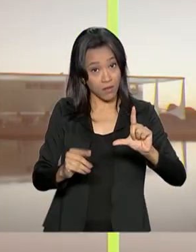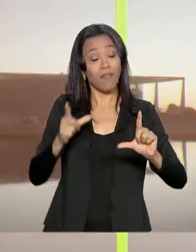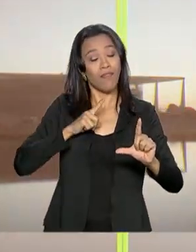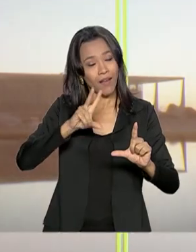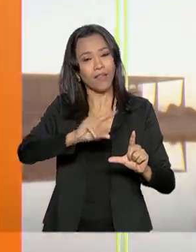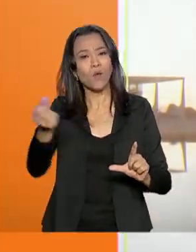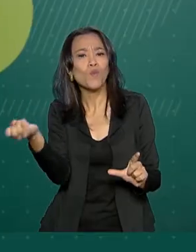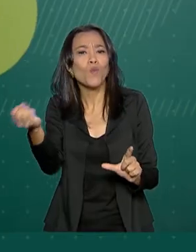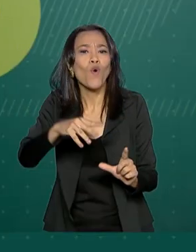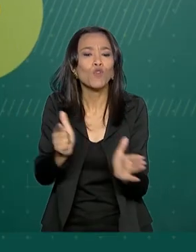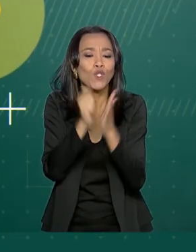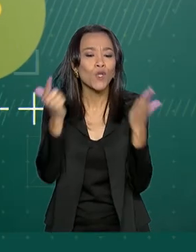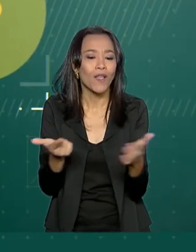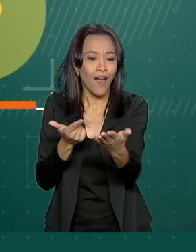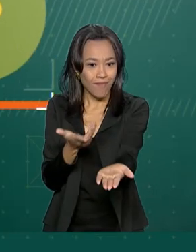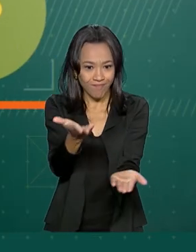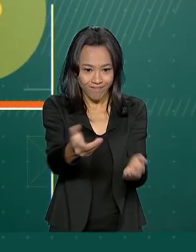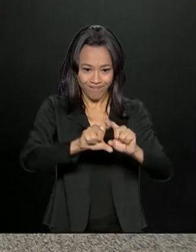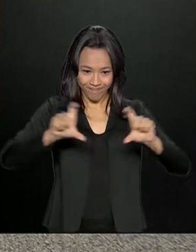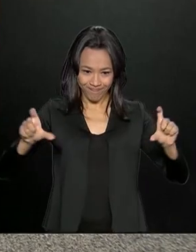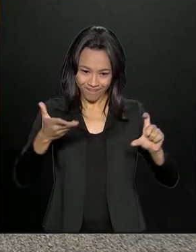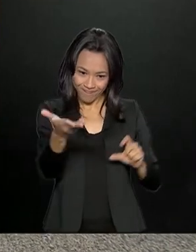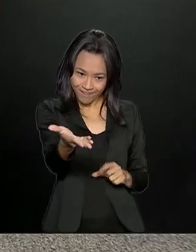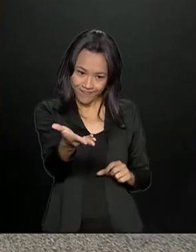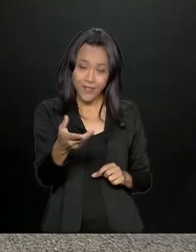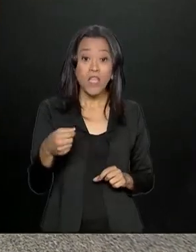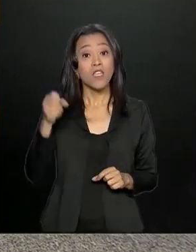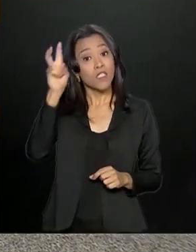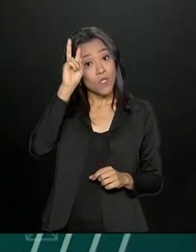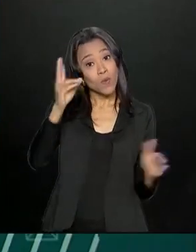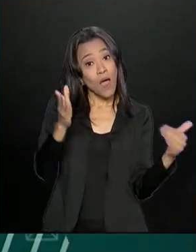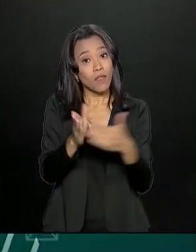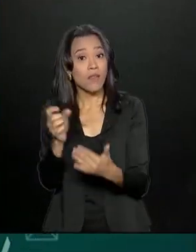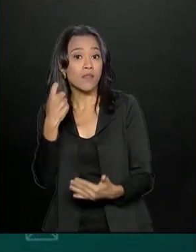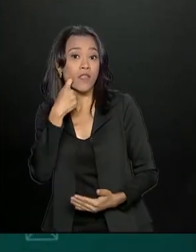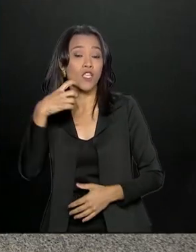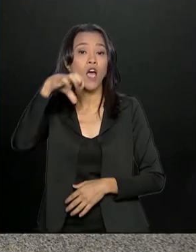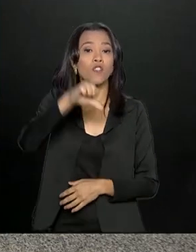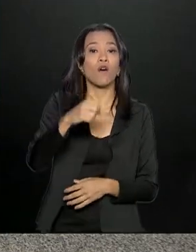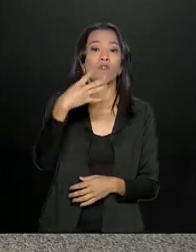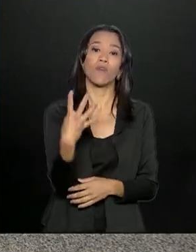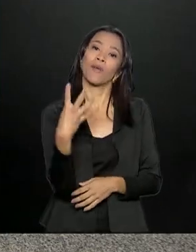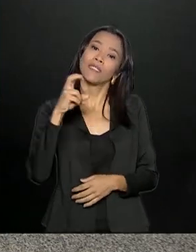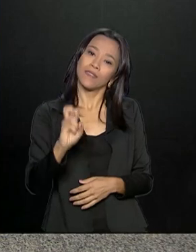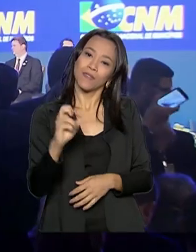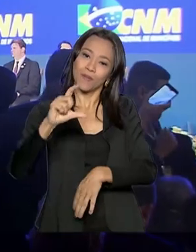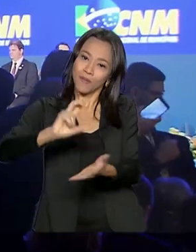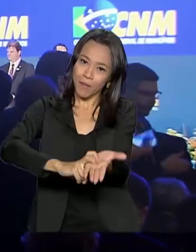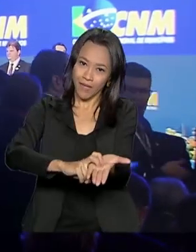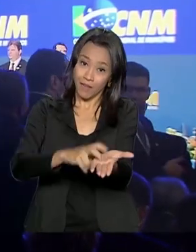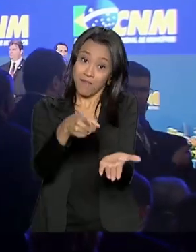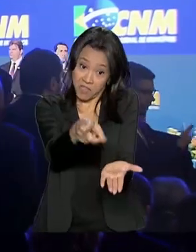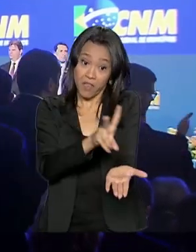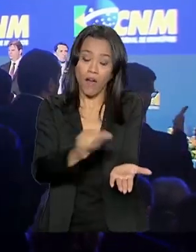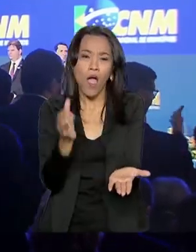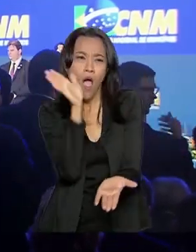ter um novo jornal, o Brasil em Dia, de segunda a sexta, às 9h45 da manhã. Você vai acompanhar ainda